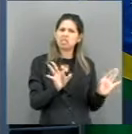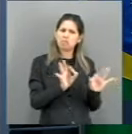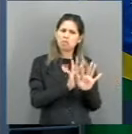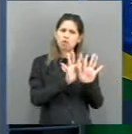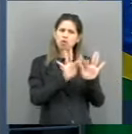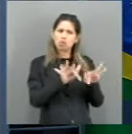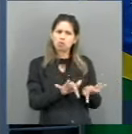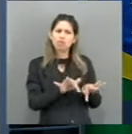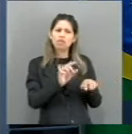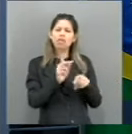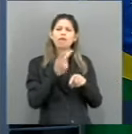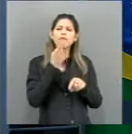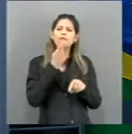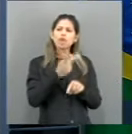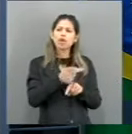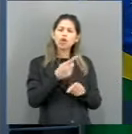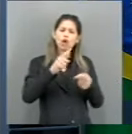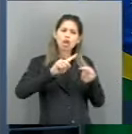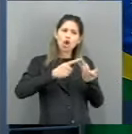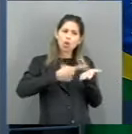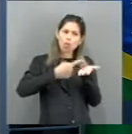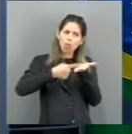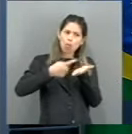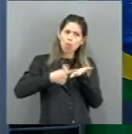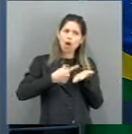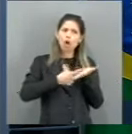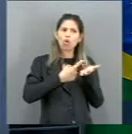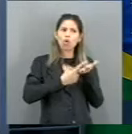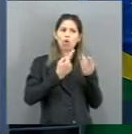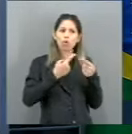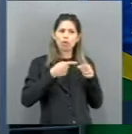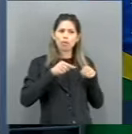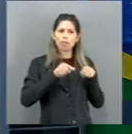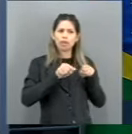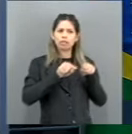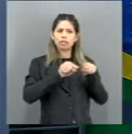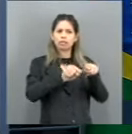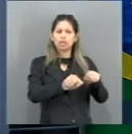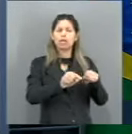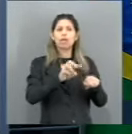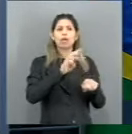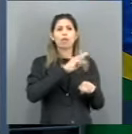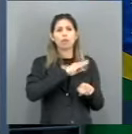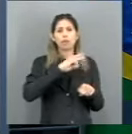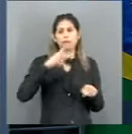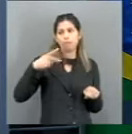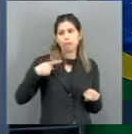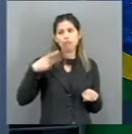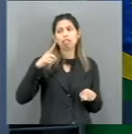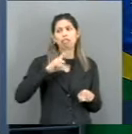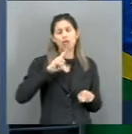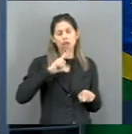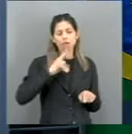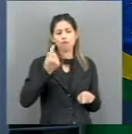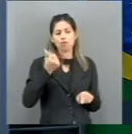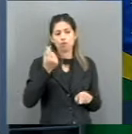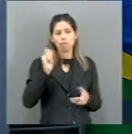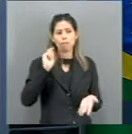terceirizada e o Ministério Público do Trabalho. Houve uma indenização de 7 milhões,